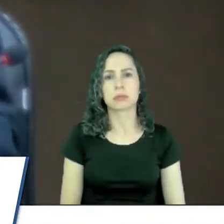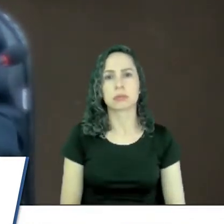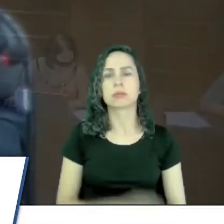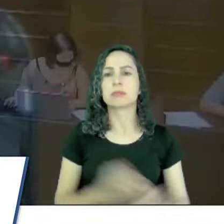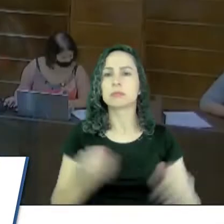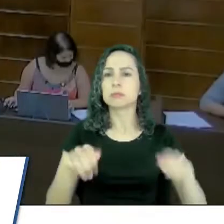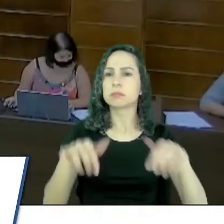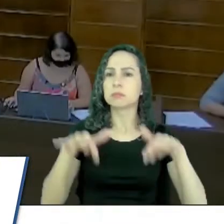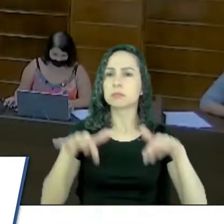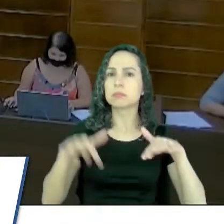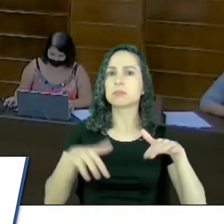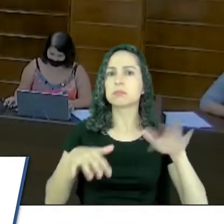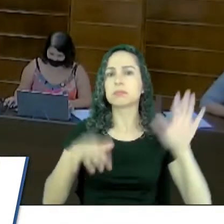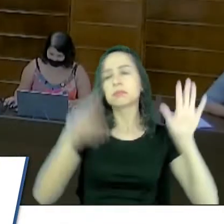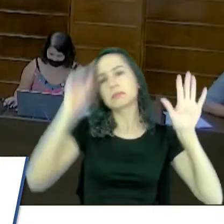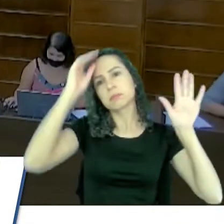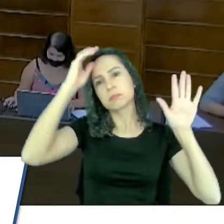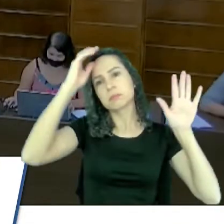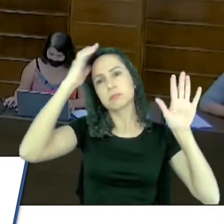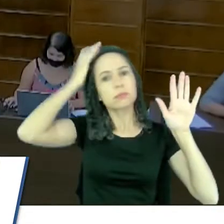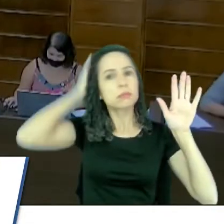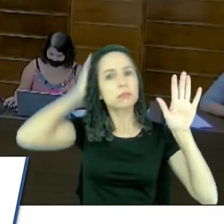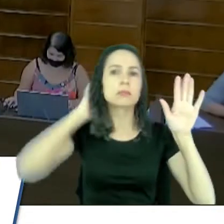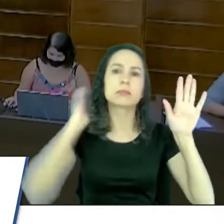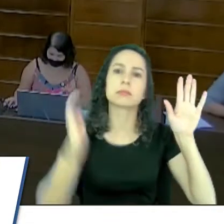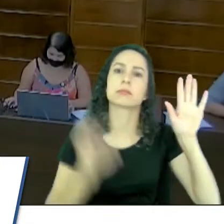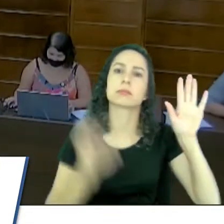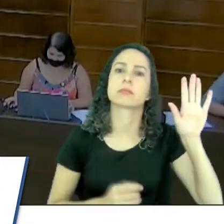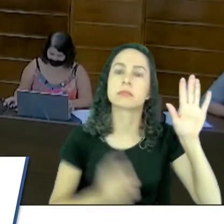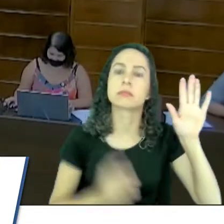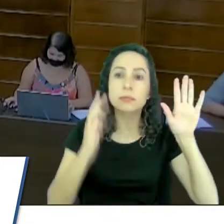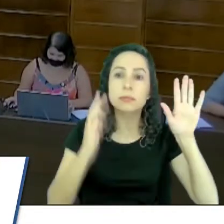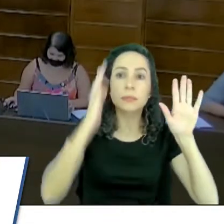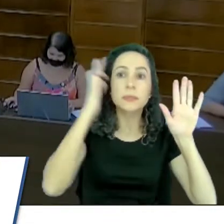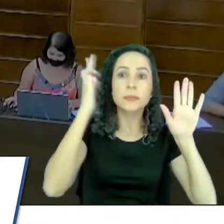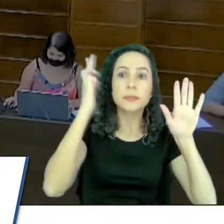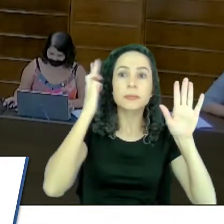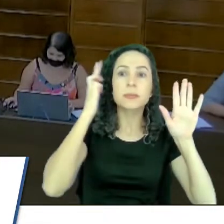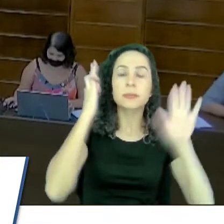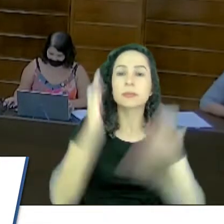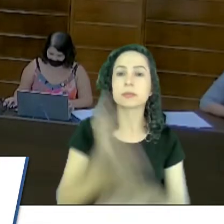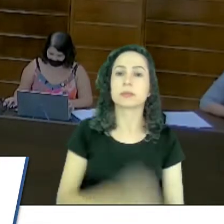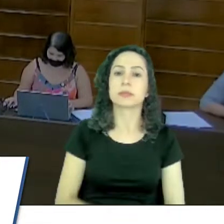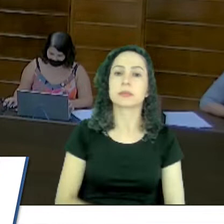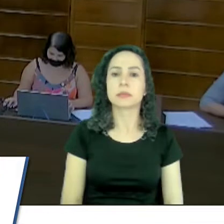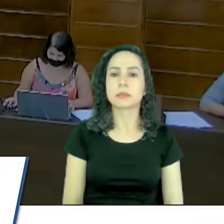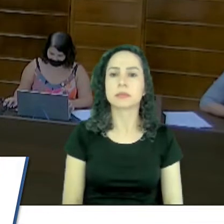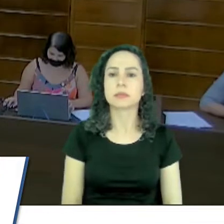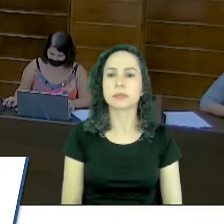Peço a palavra. Com a palavra, vereador Zezinho Cabelereiro. Senhor presidente,